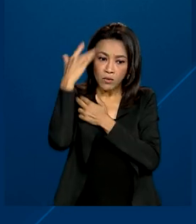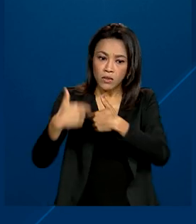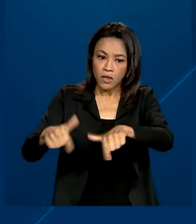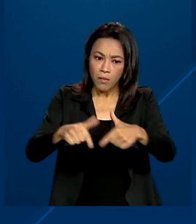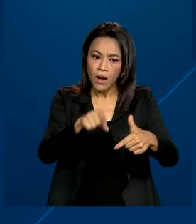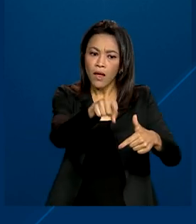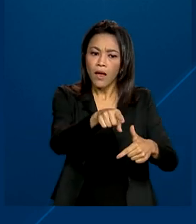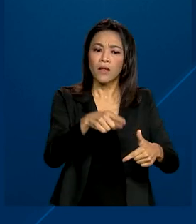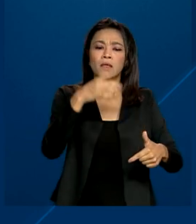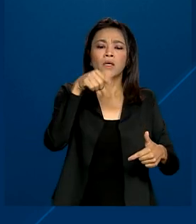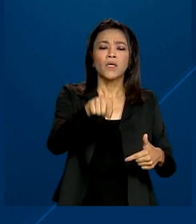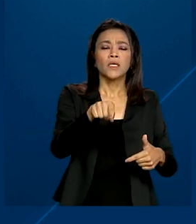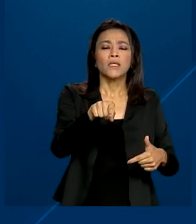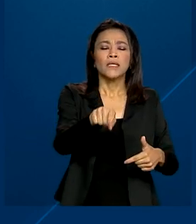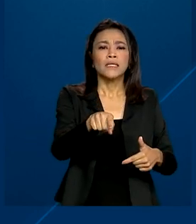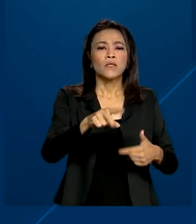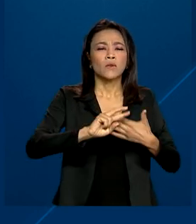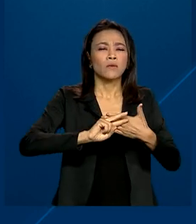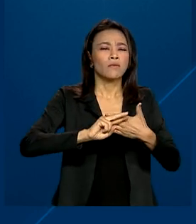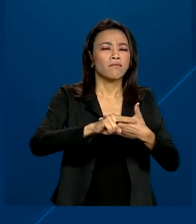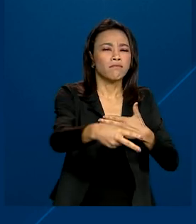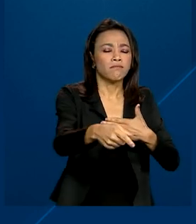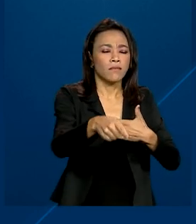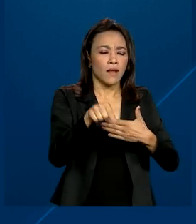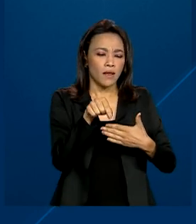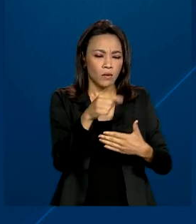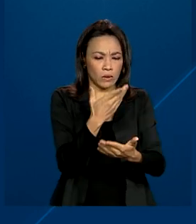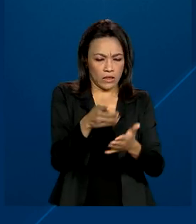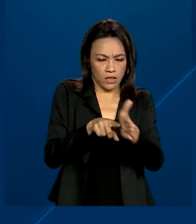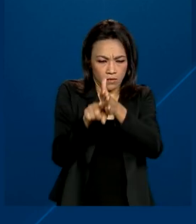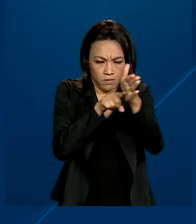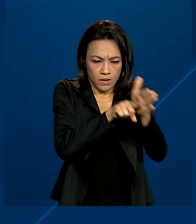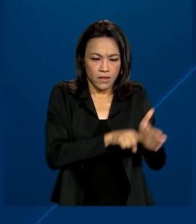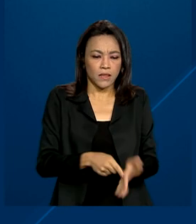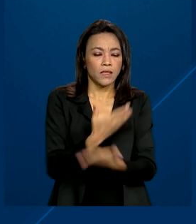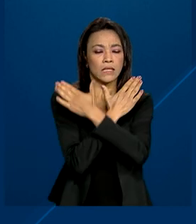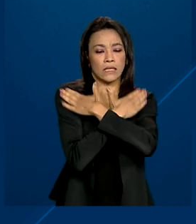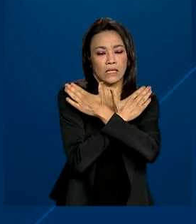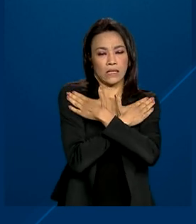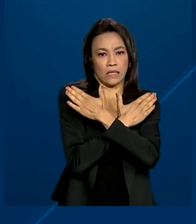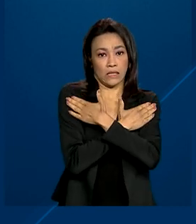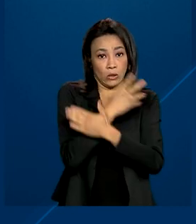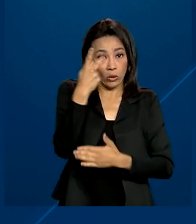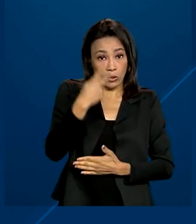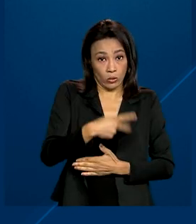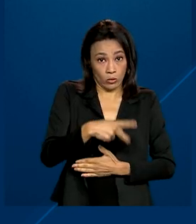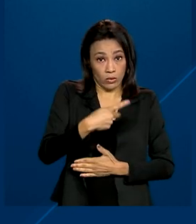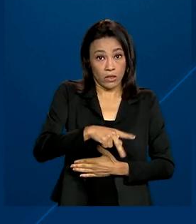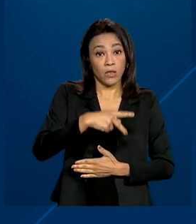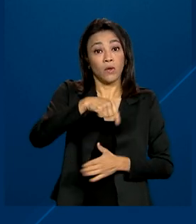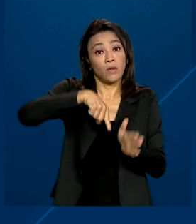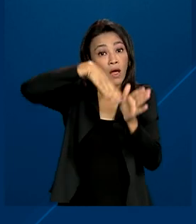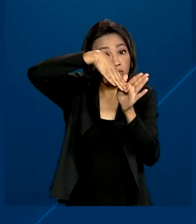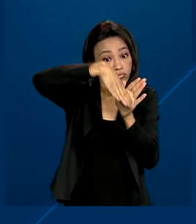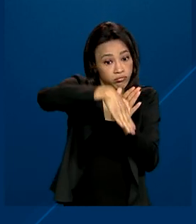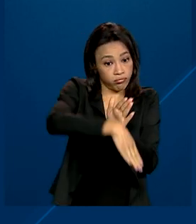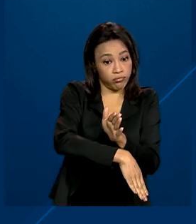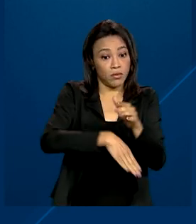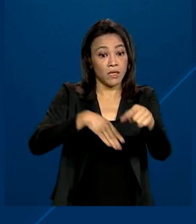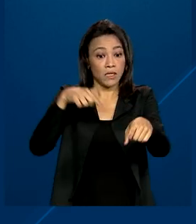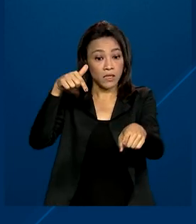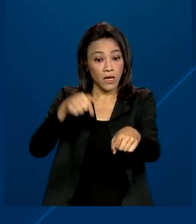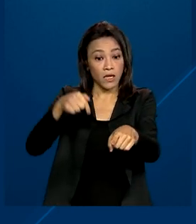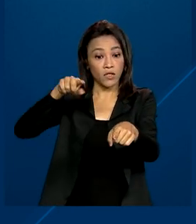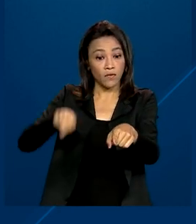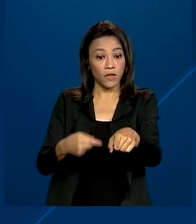desocupação. Esse índice, que mede o desemprego no país, segue em queda e chegou a 8,7% no